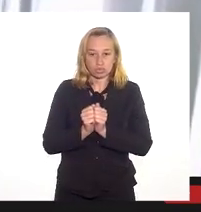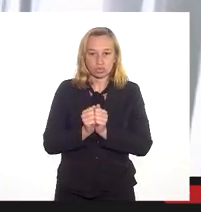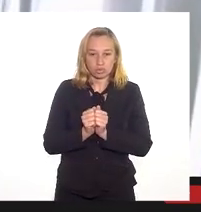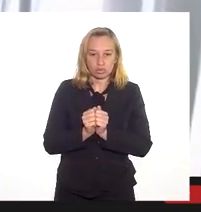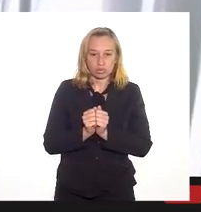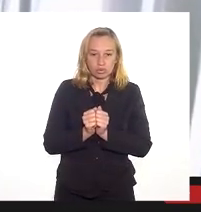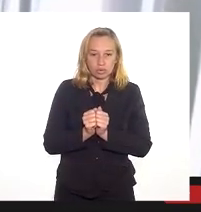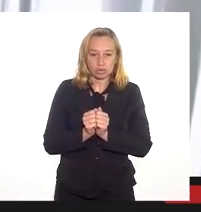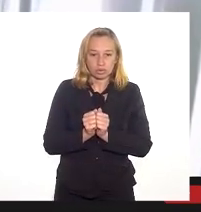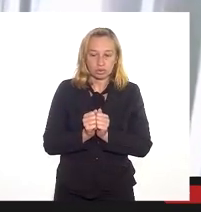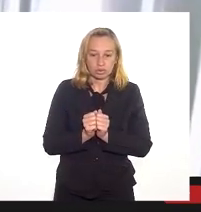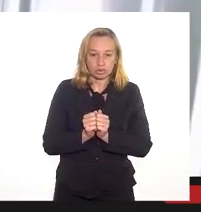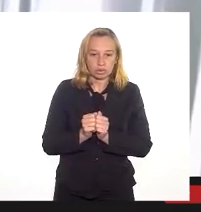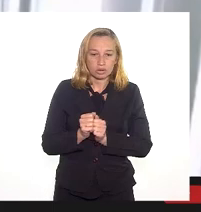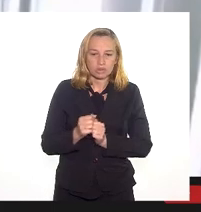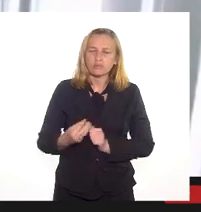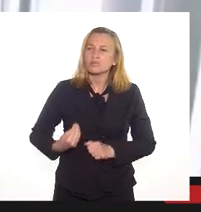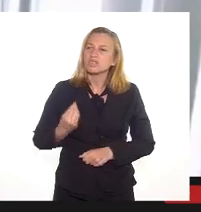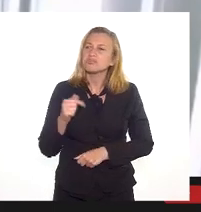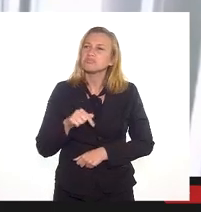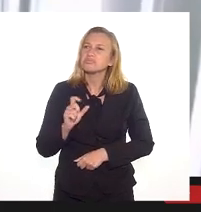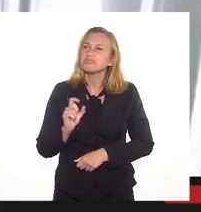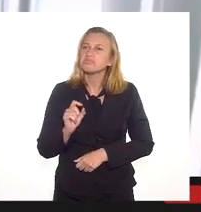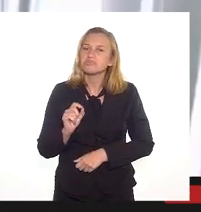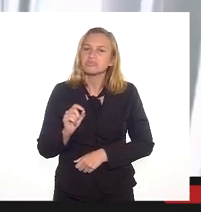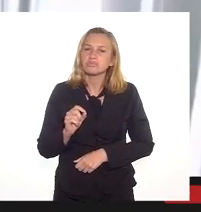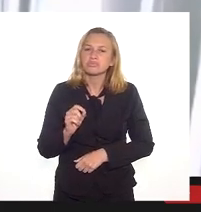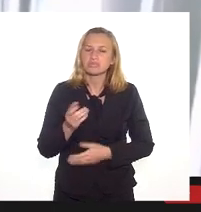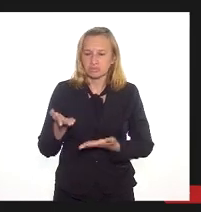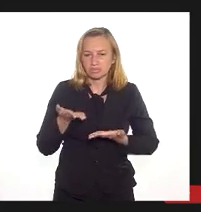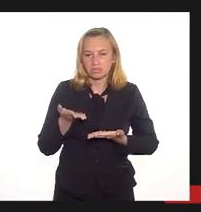Está conosco aqui? Por favor.